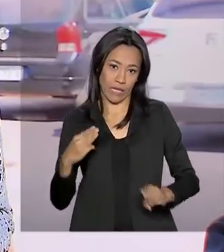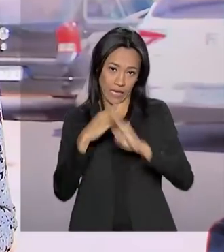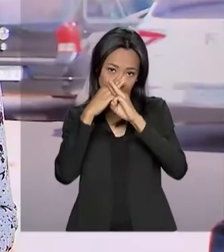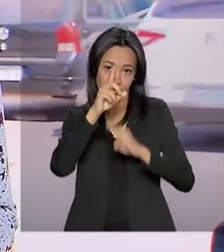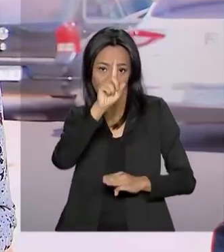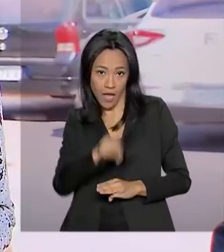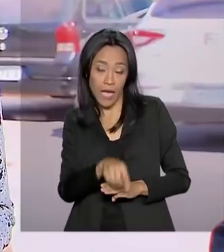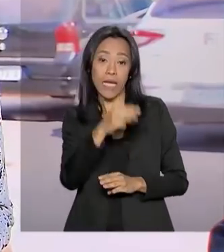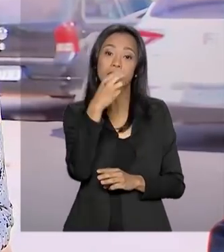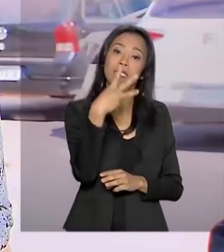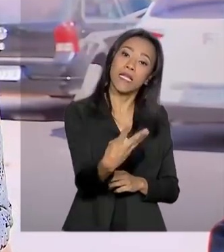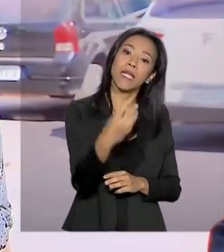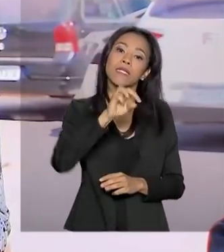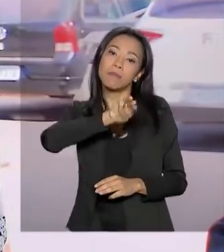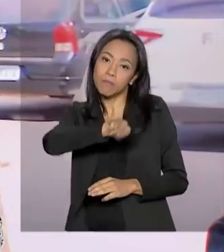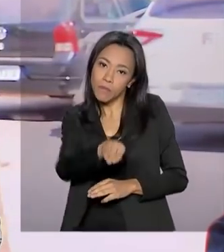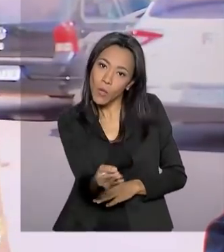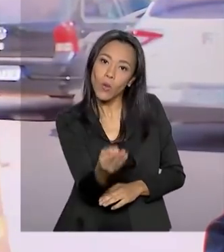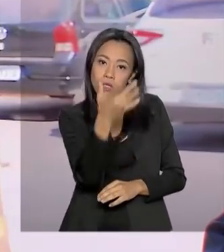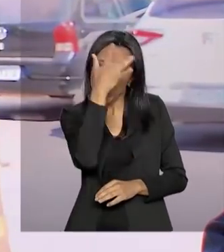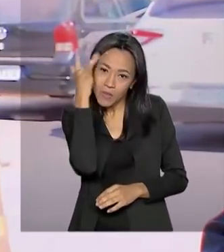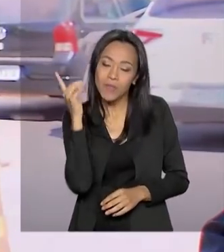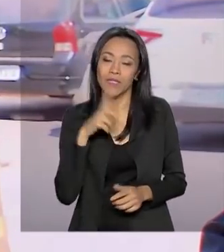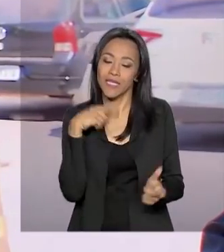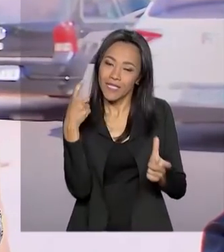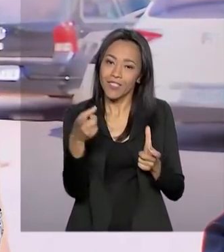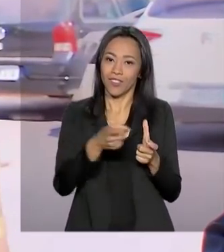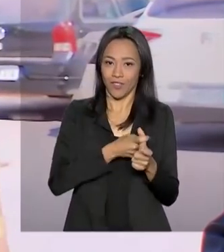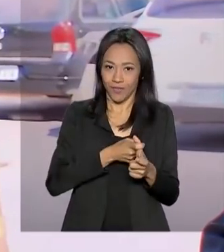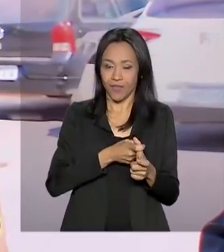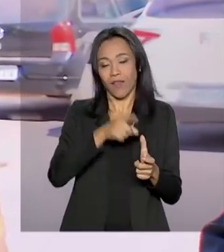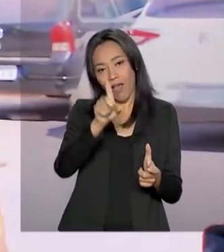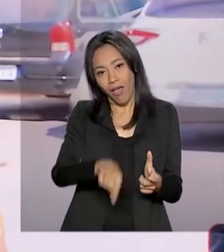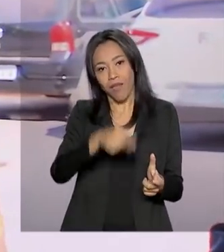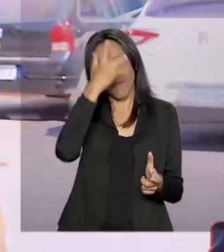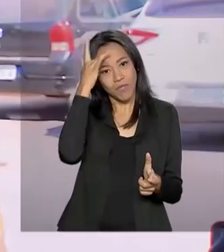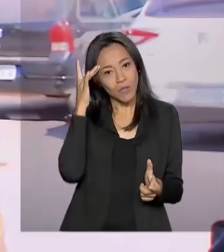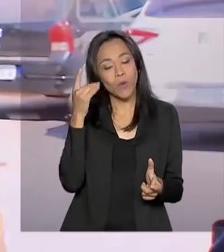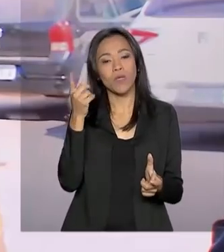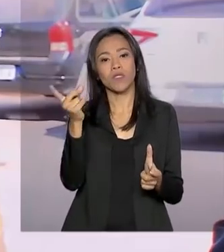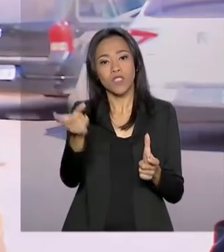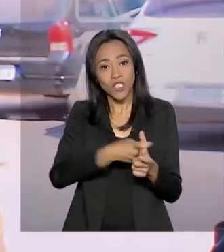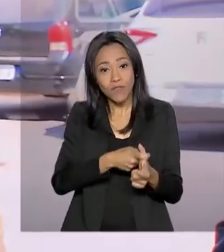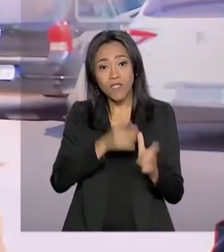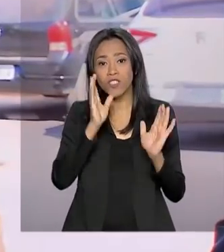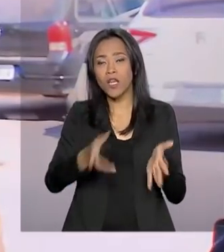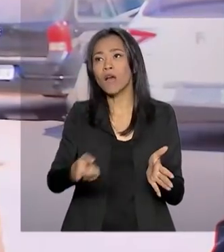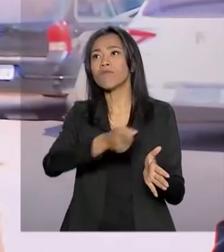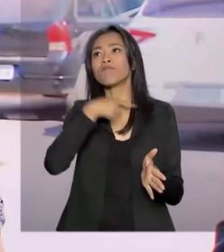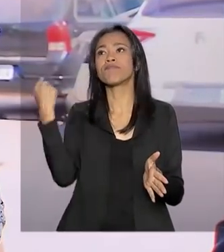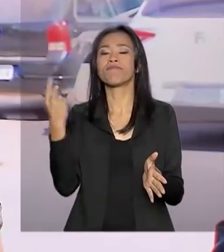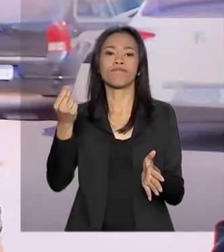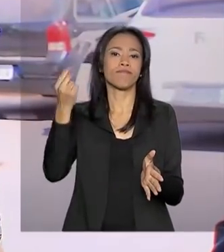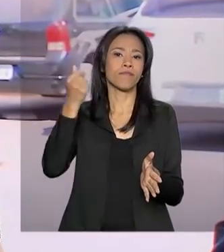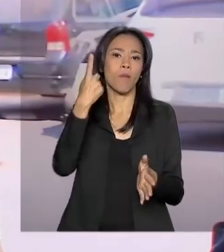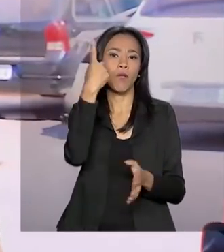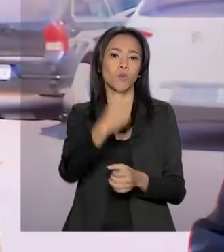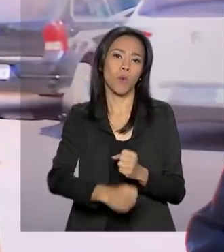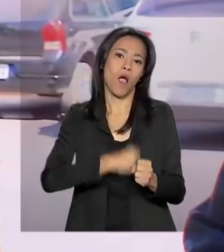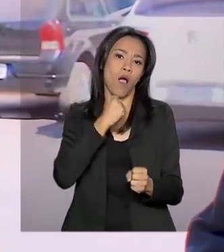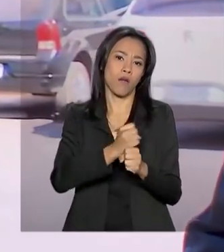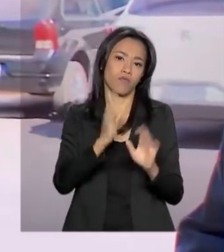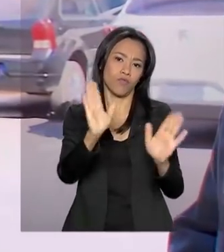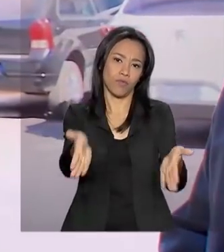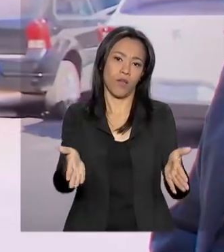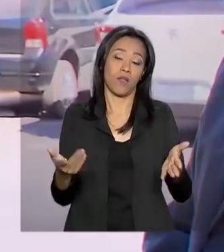pelo menos 3 milhões de inadimplentes. São aqueles com dívidas vencidas há mais de um ano. E quem dá mais